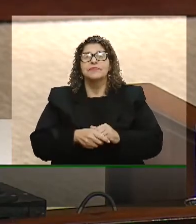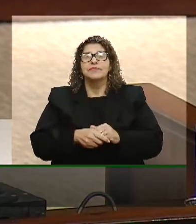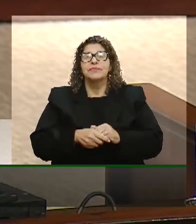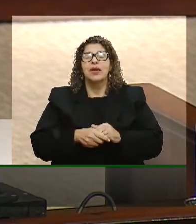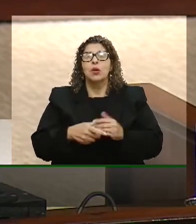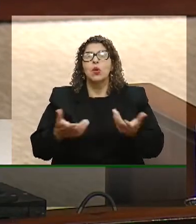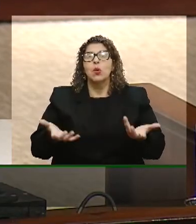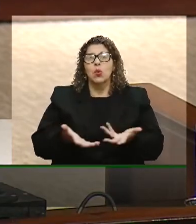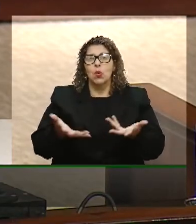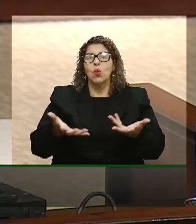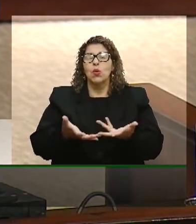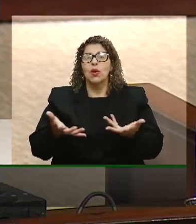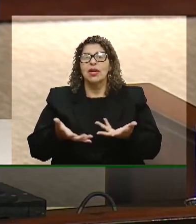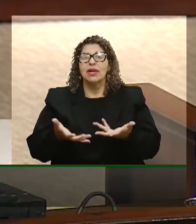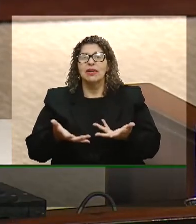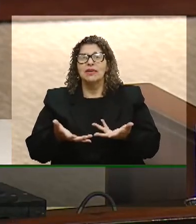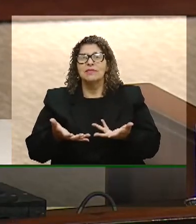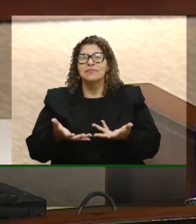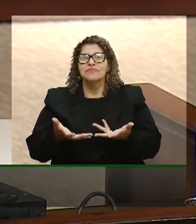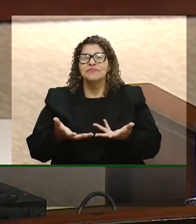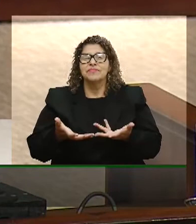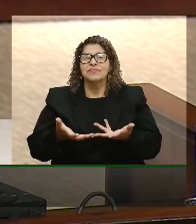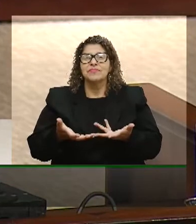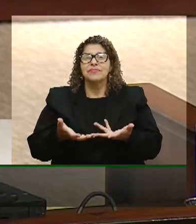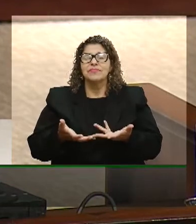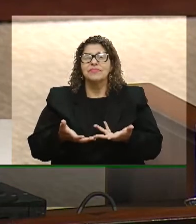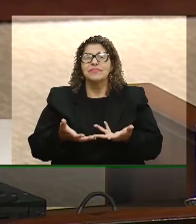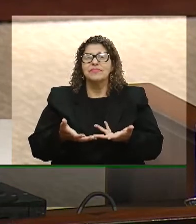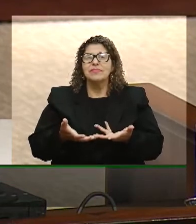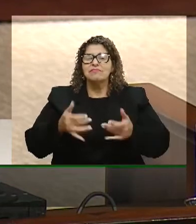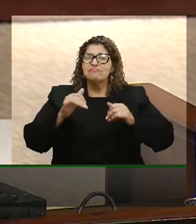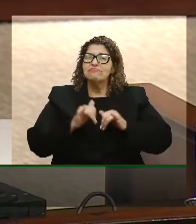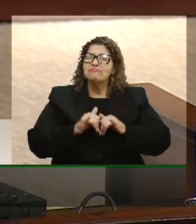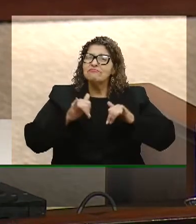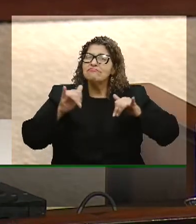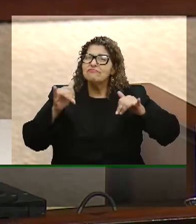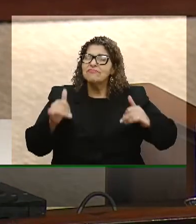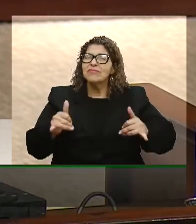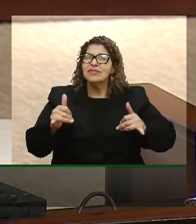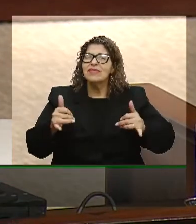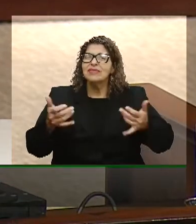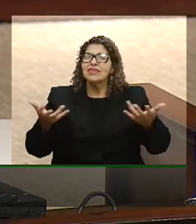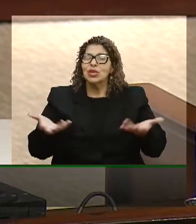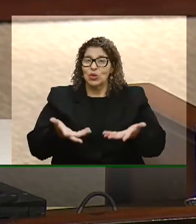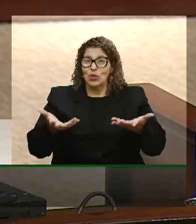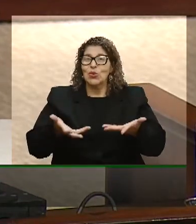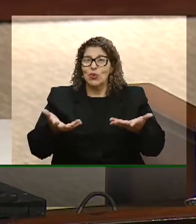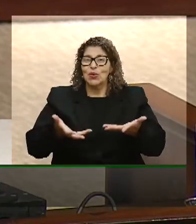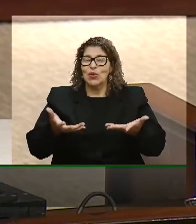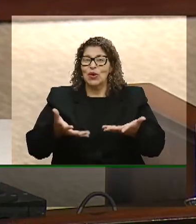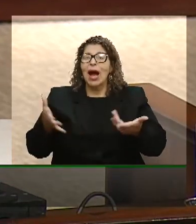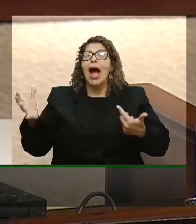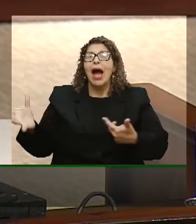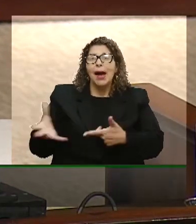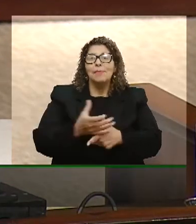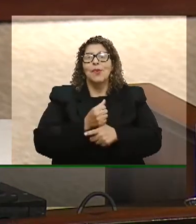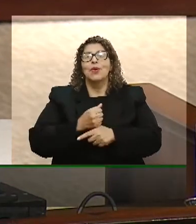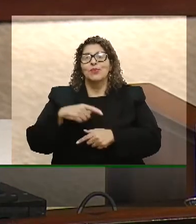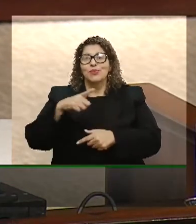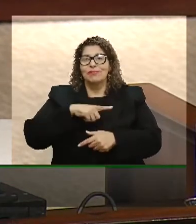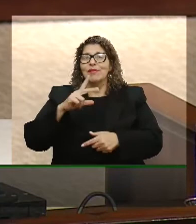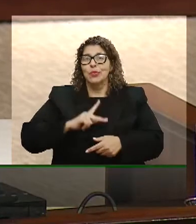postulação com essa com essa manifestação já na posse do nosso novo presidente dessa casa